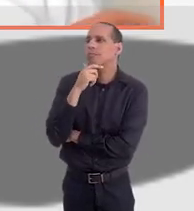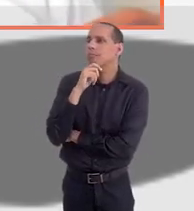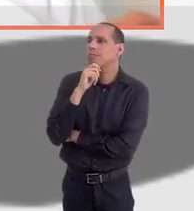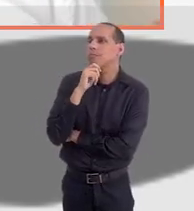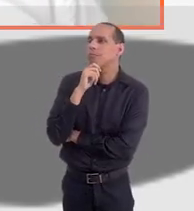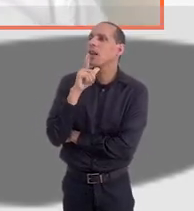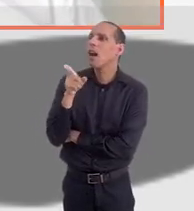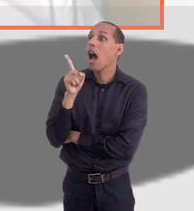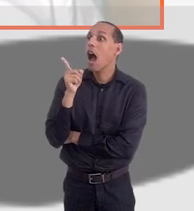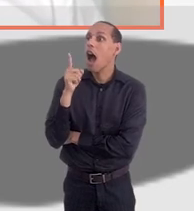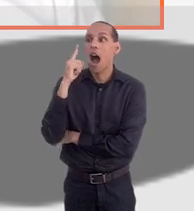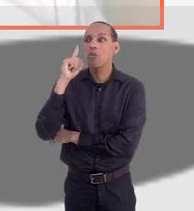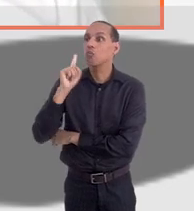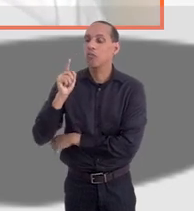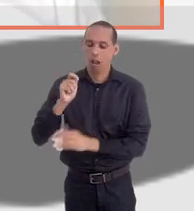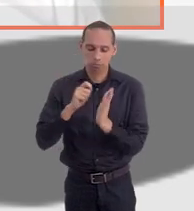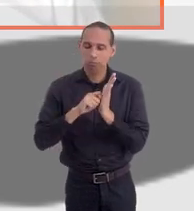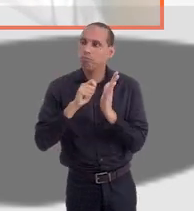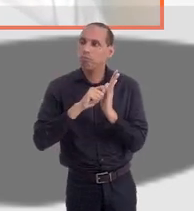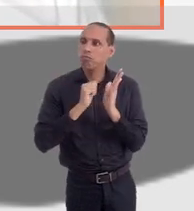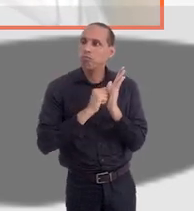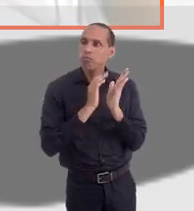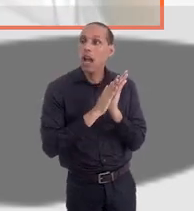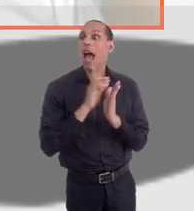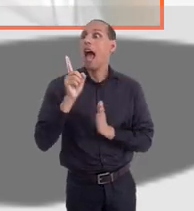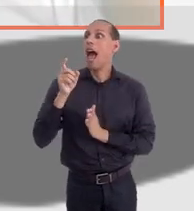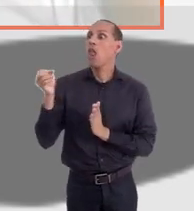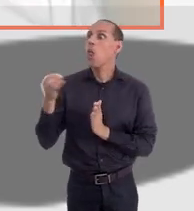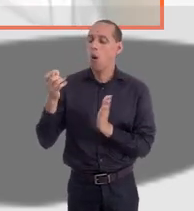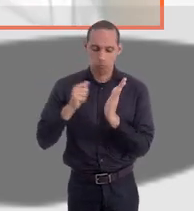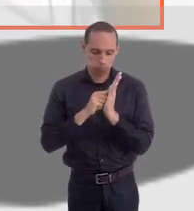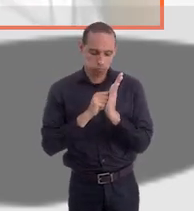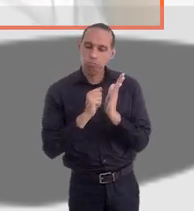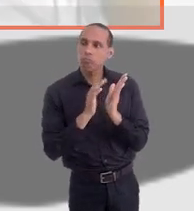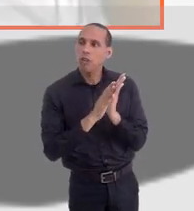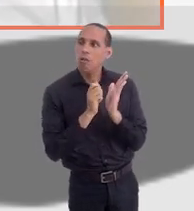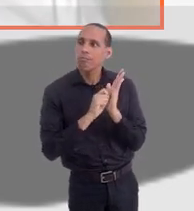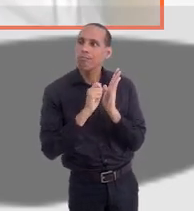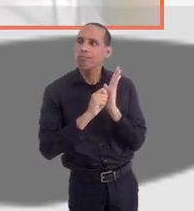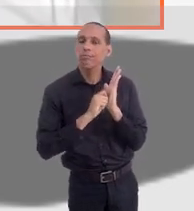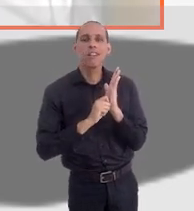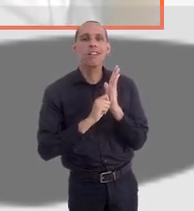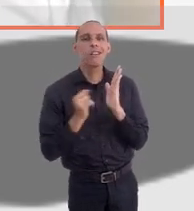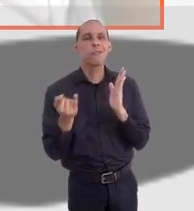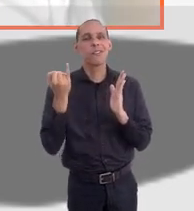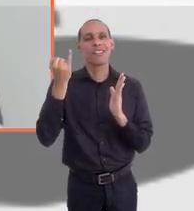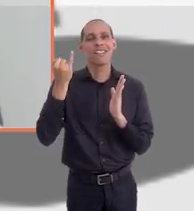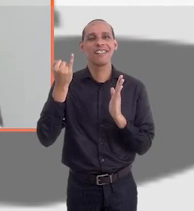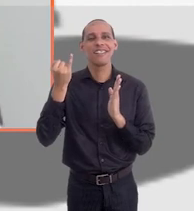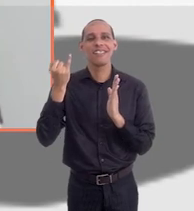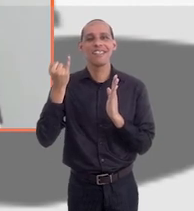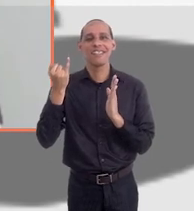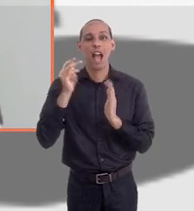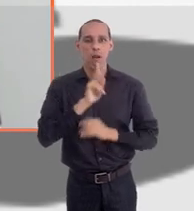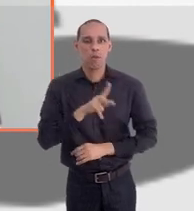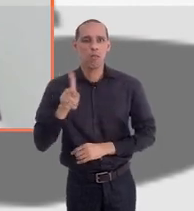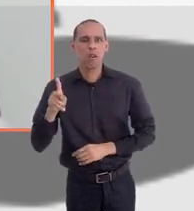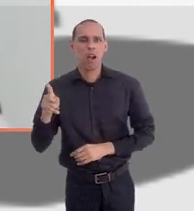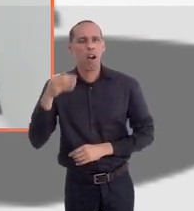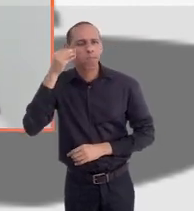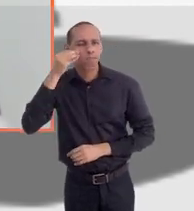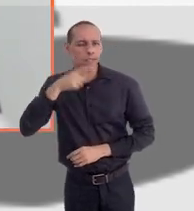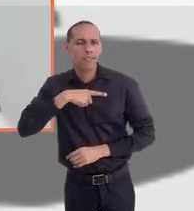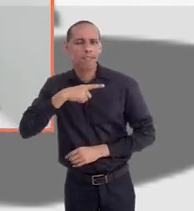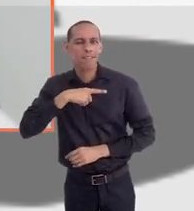e eu só vou anotar aquilo que eu não sabia. Opa, isso aqui eu não sabia. Opa, isso aqui eu não sabia. É bem importante, assim, geralmente os professores que têm